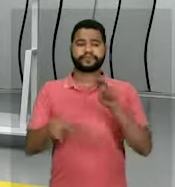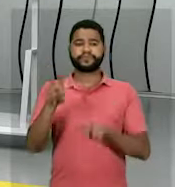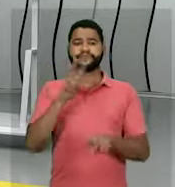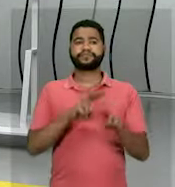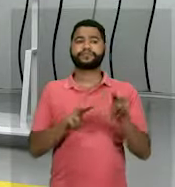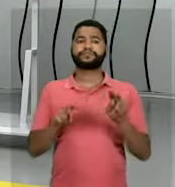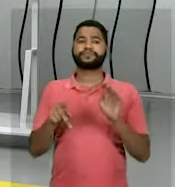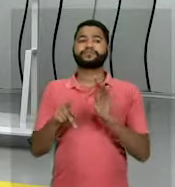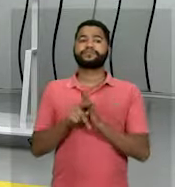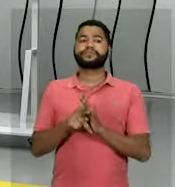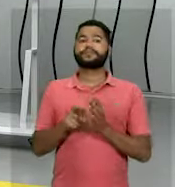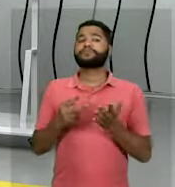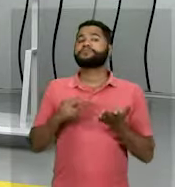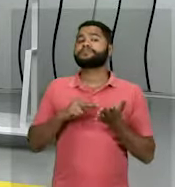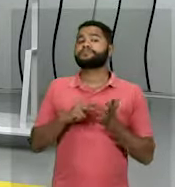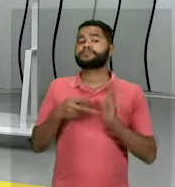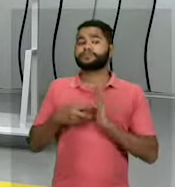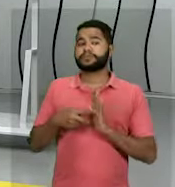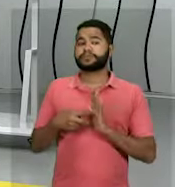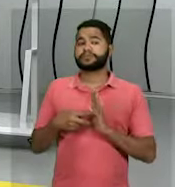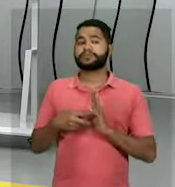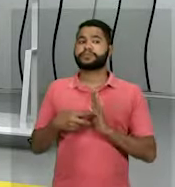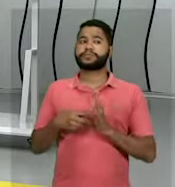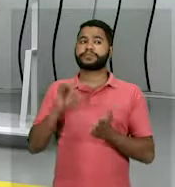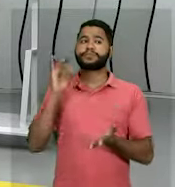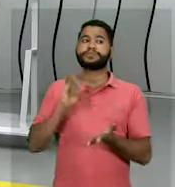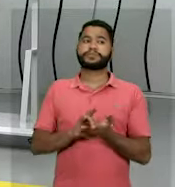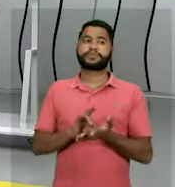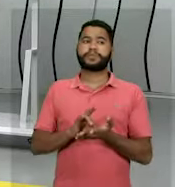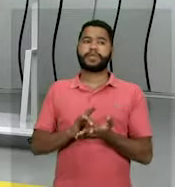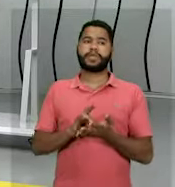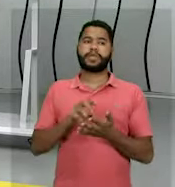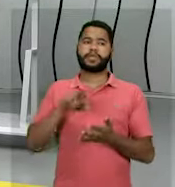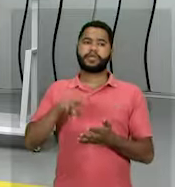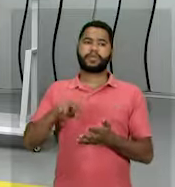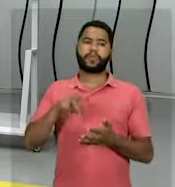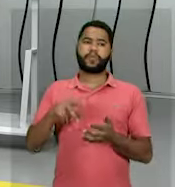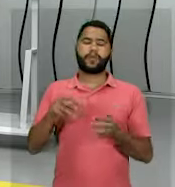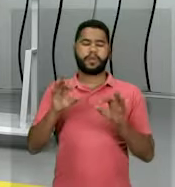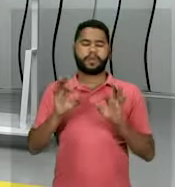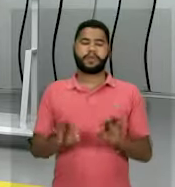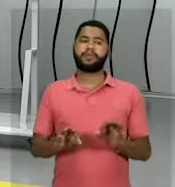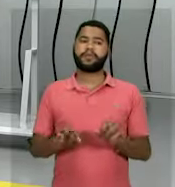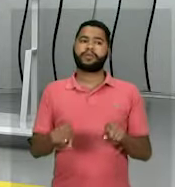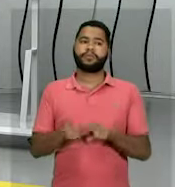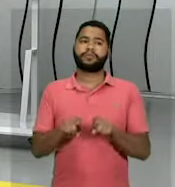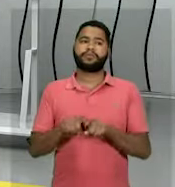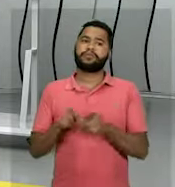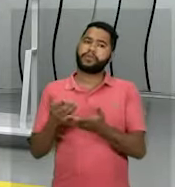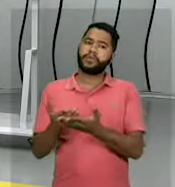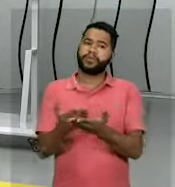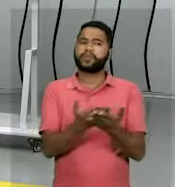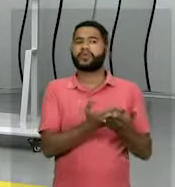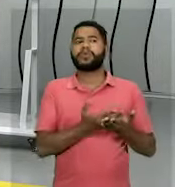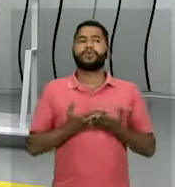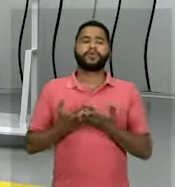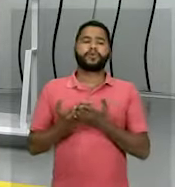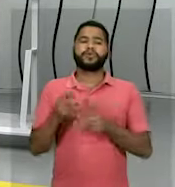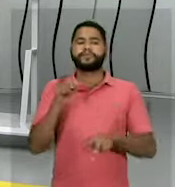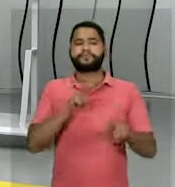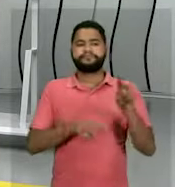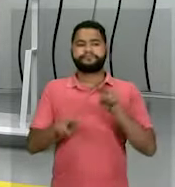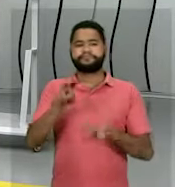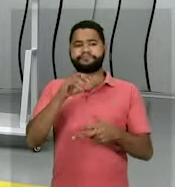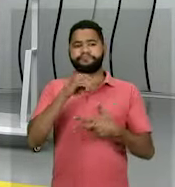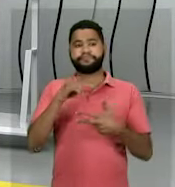distratores, ou seja, aquelas afirmativas incorretas. É uma forma da gente estudar também para essa avaliação